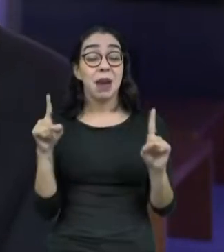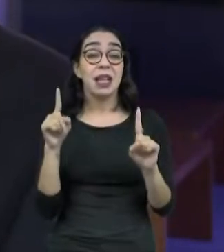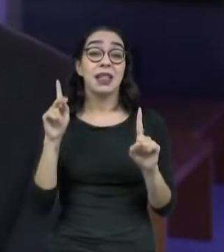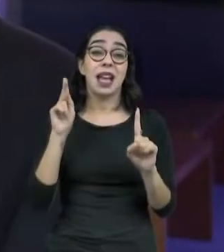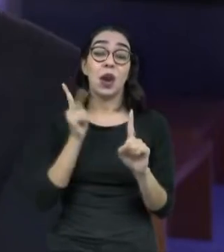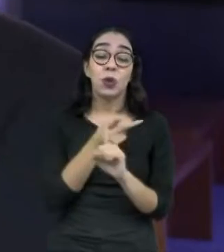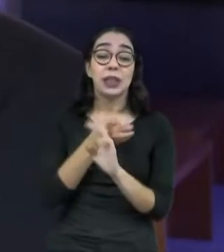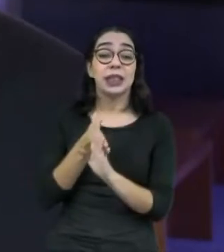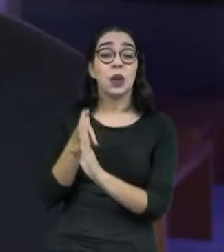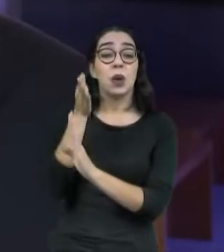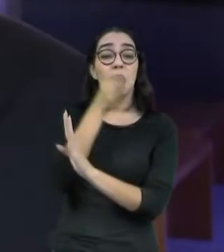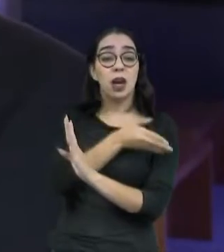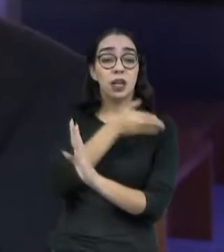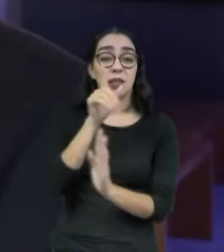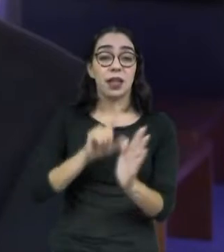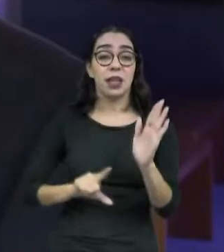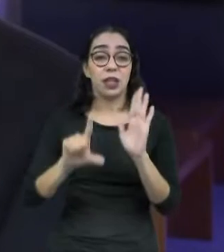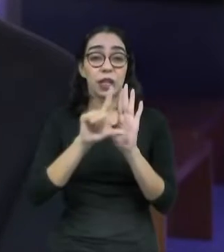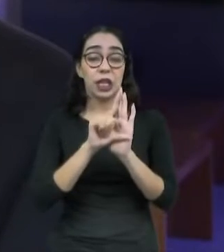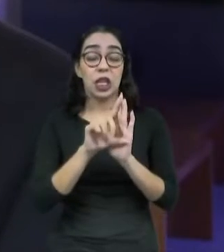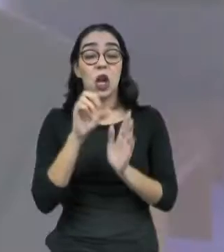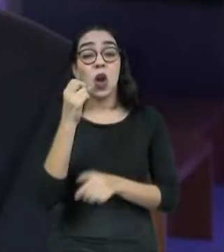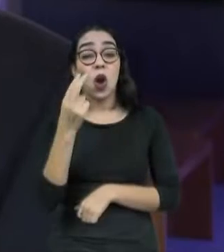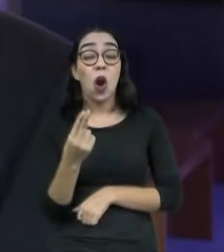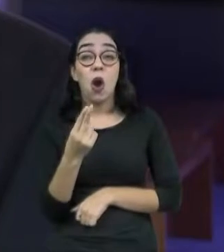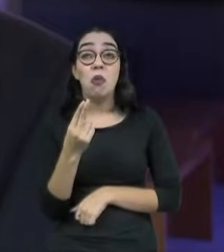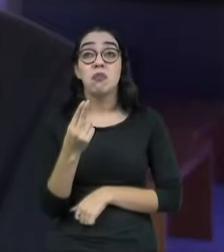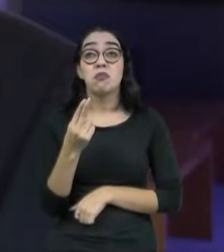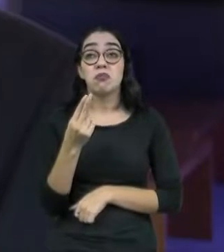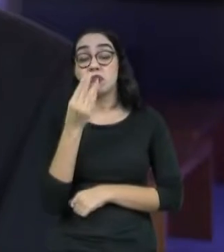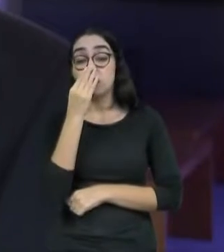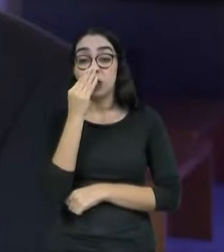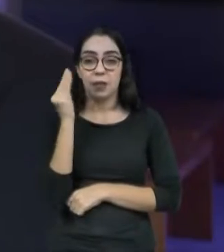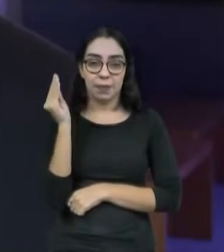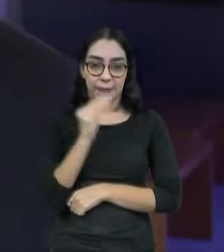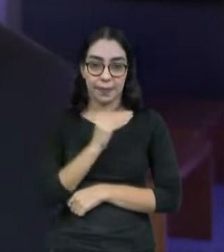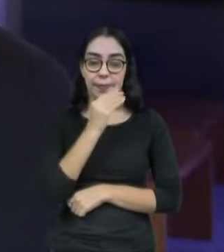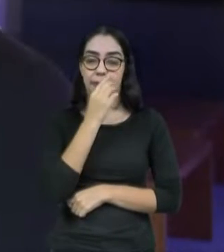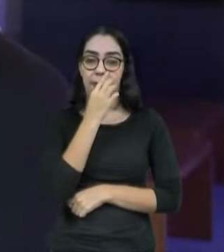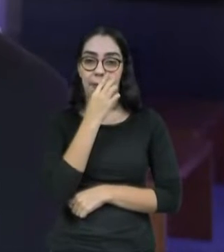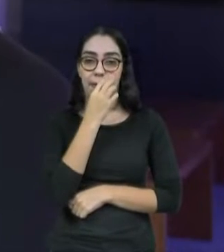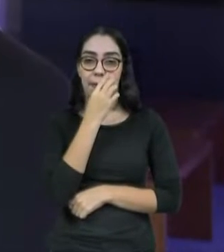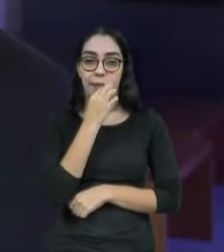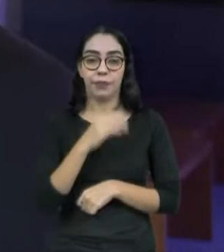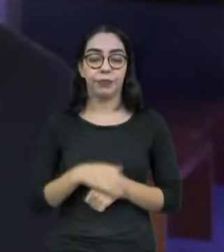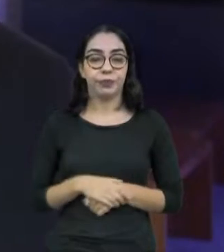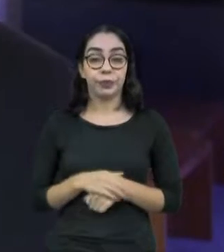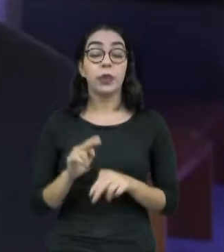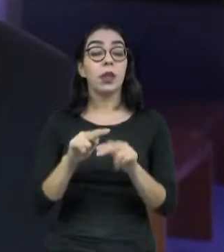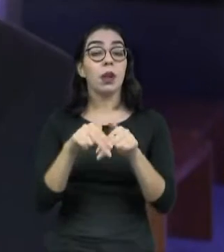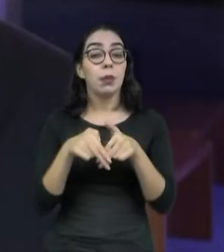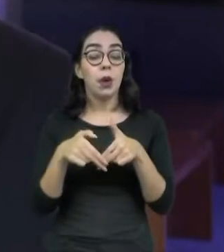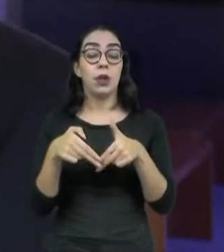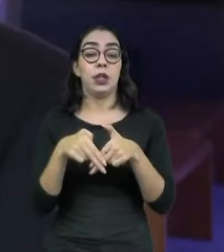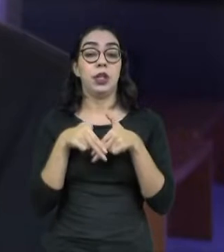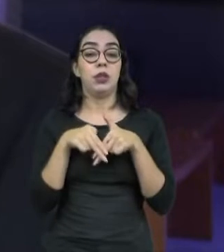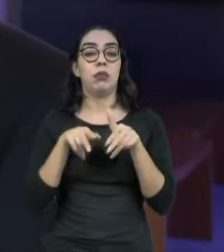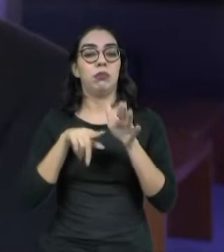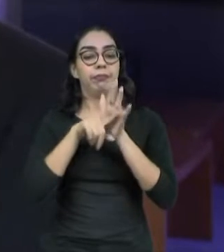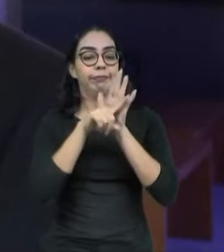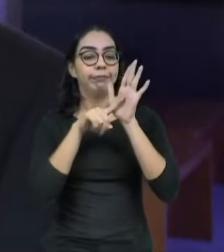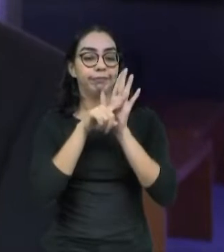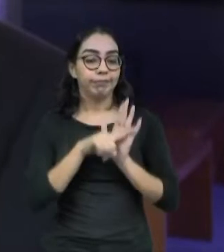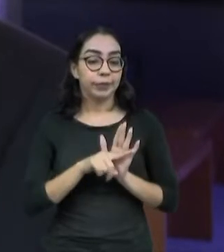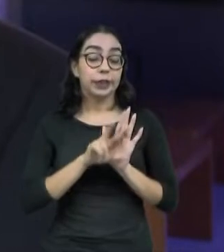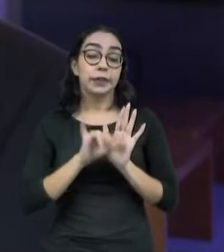hoje, ou não foi levada em consideração na época. E esse fórum é interessante porque a reúne diversos atores e vamos